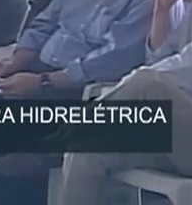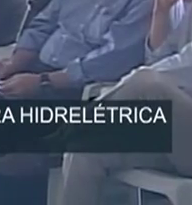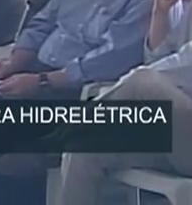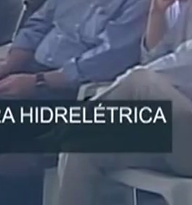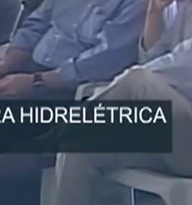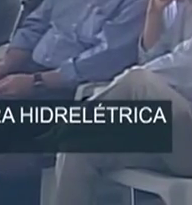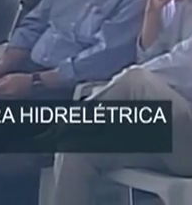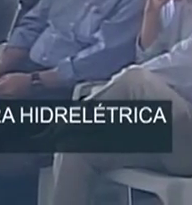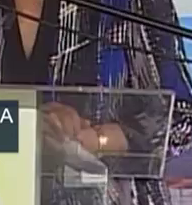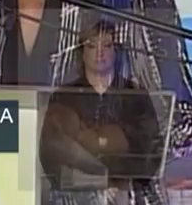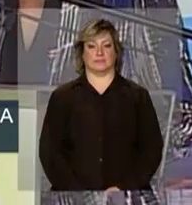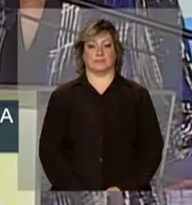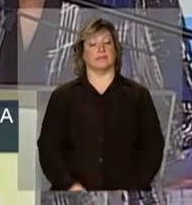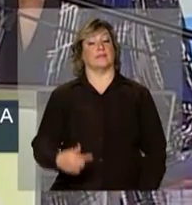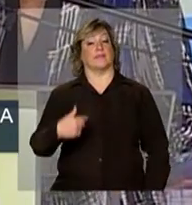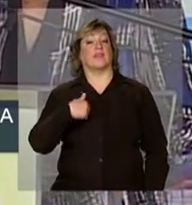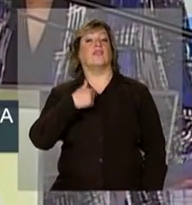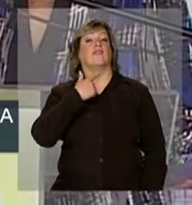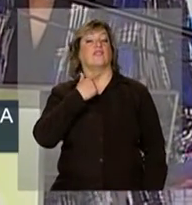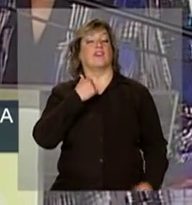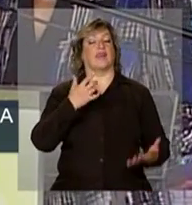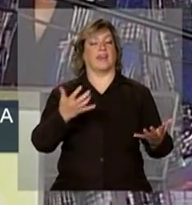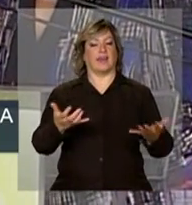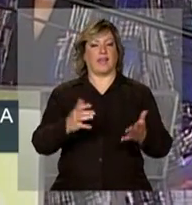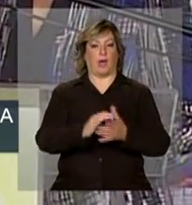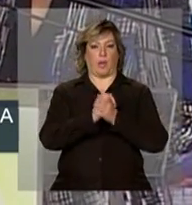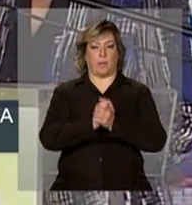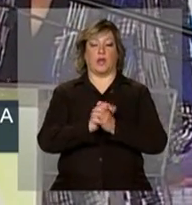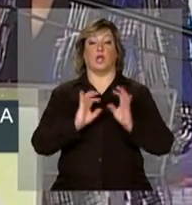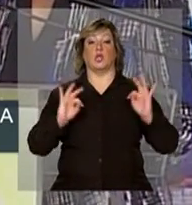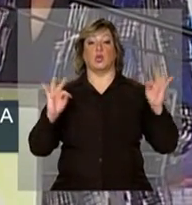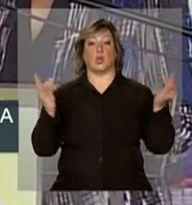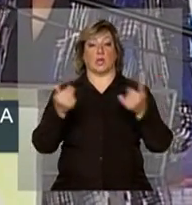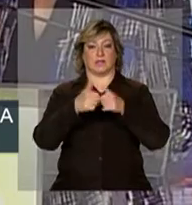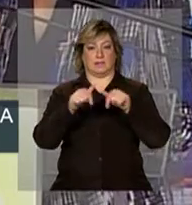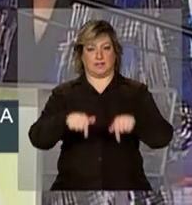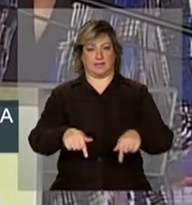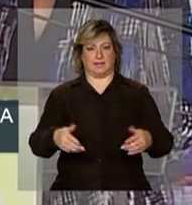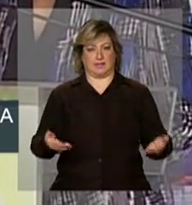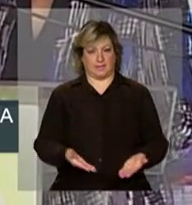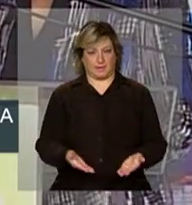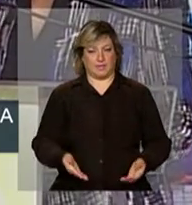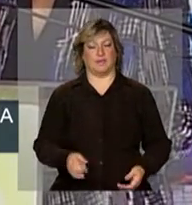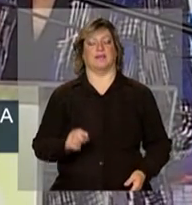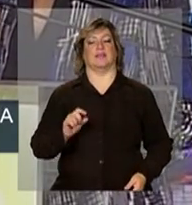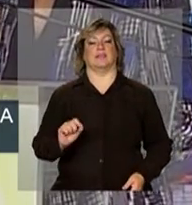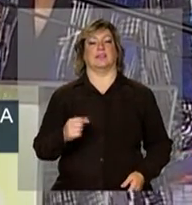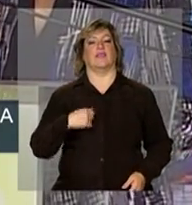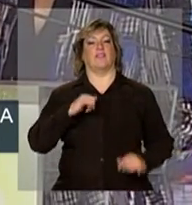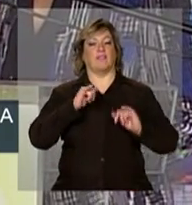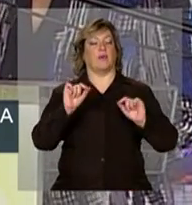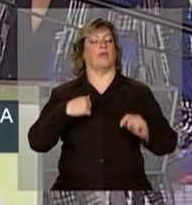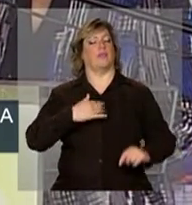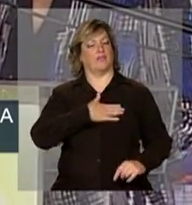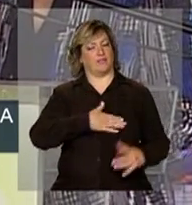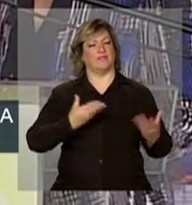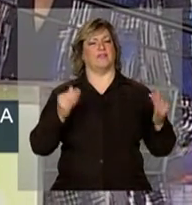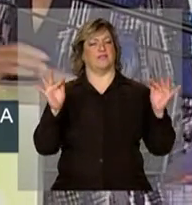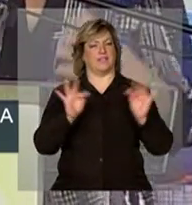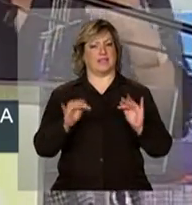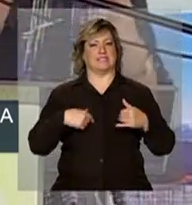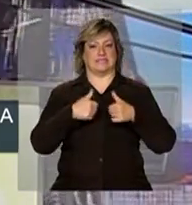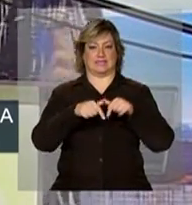Queria cumprimentar a todos aqui presentes, dizer que eu estou muito feliz de estar aqui nessa